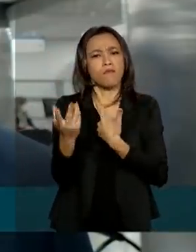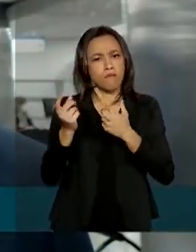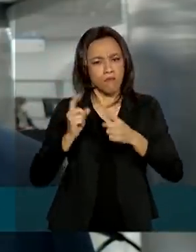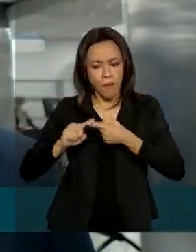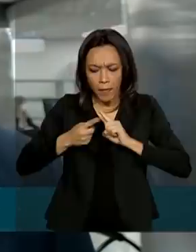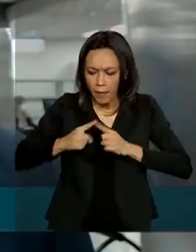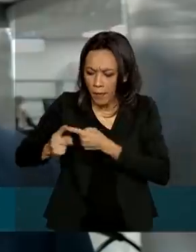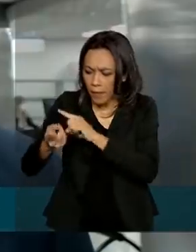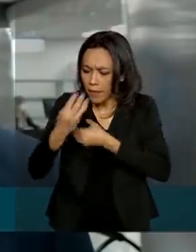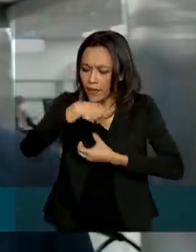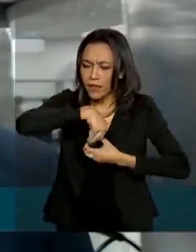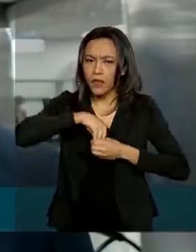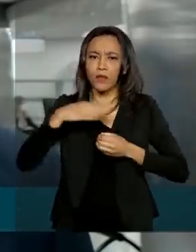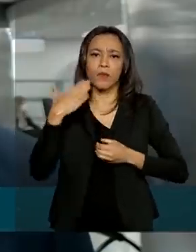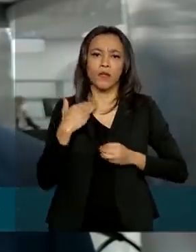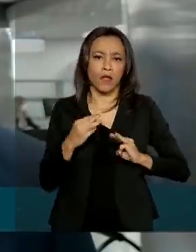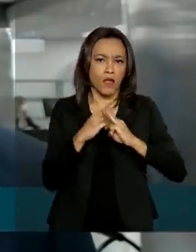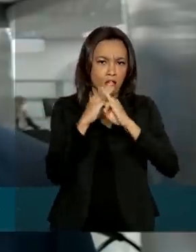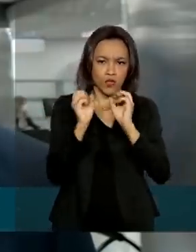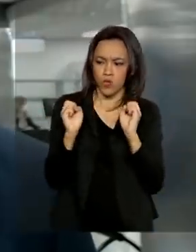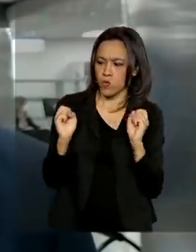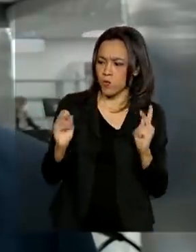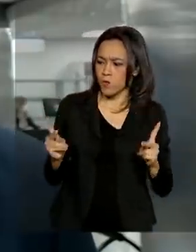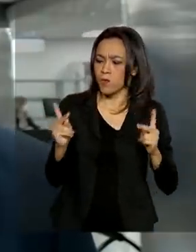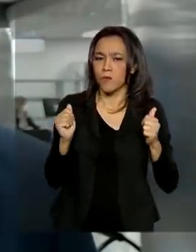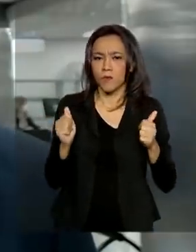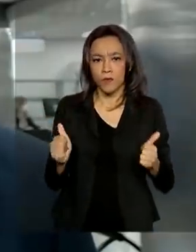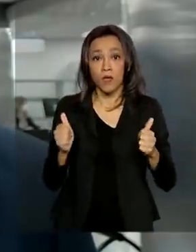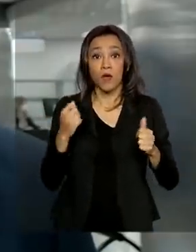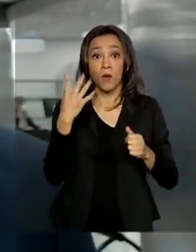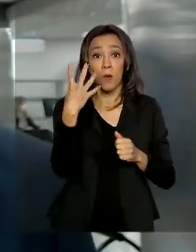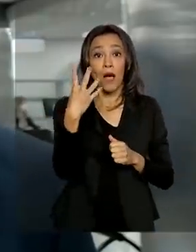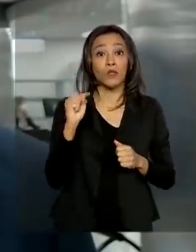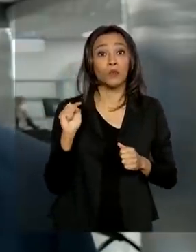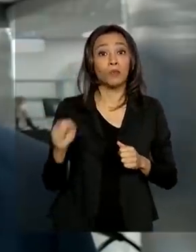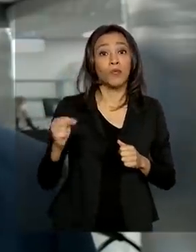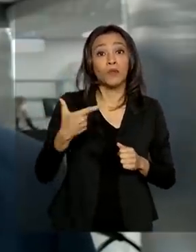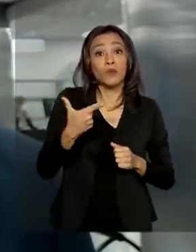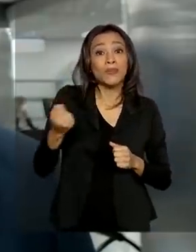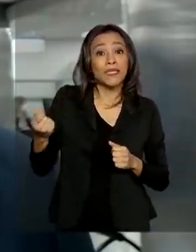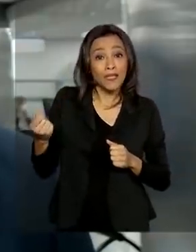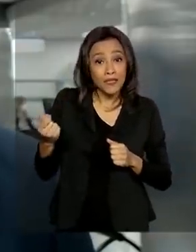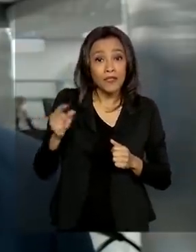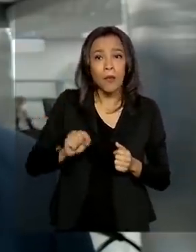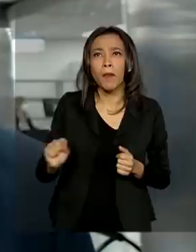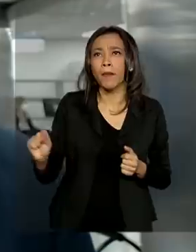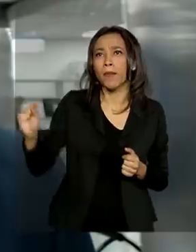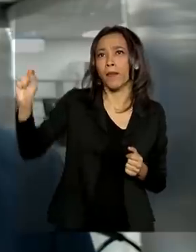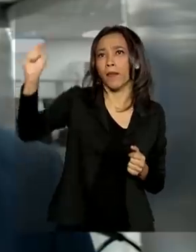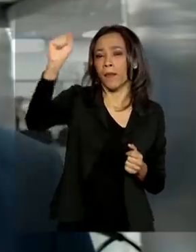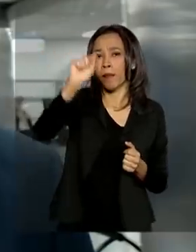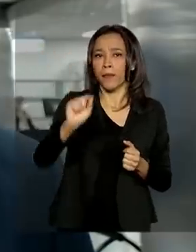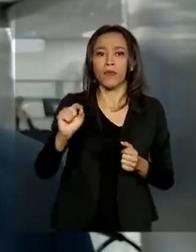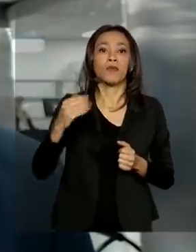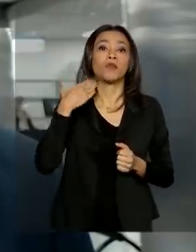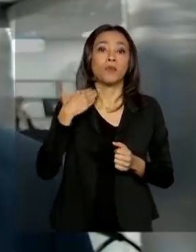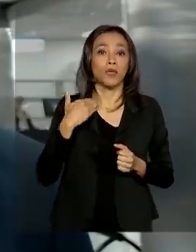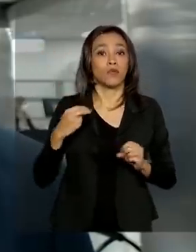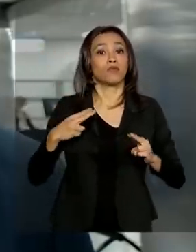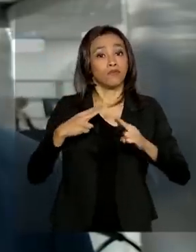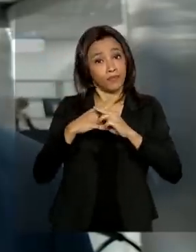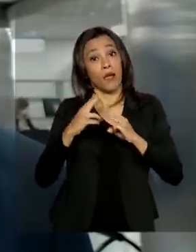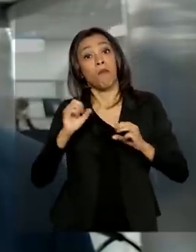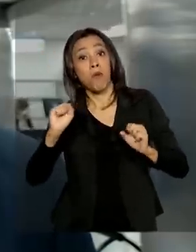Federal o auxílio emergencial. São 4.200 agências. Certamente pode haver algumas